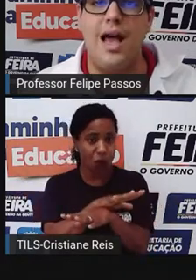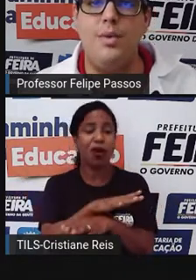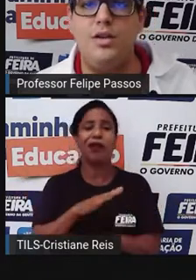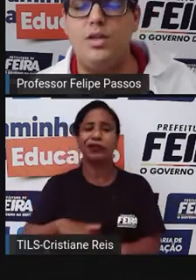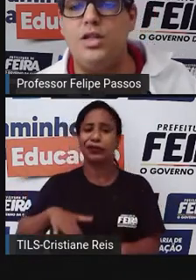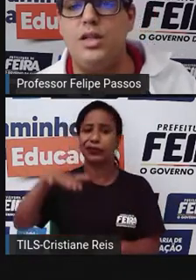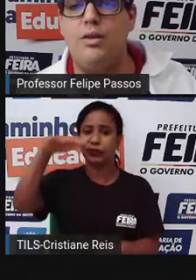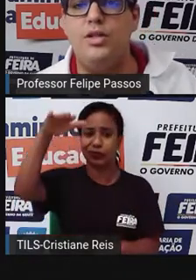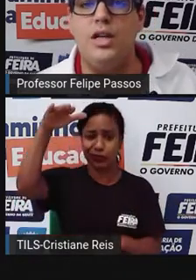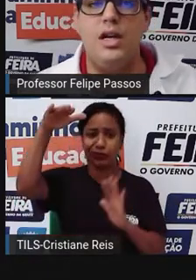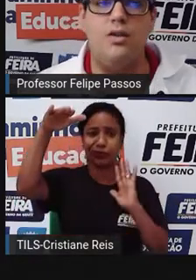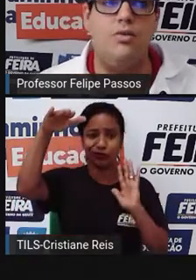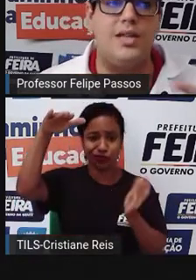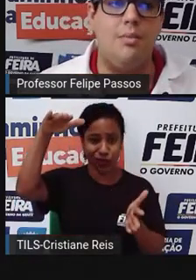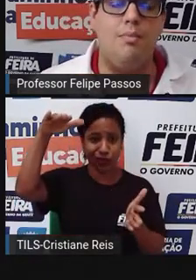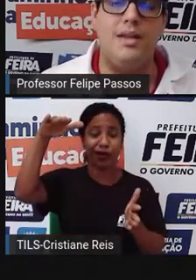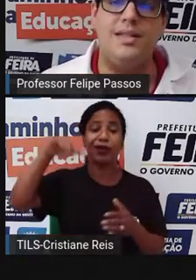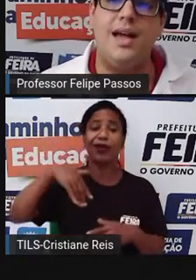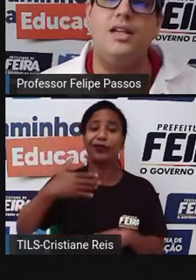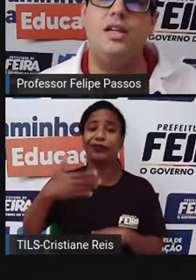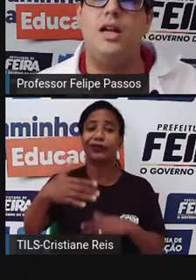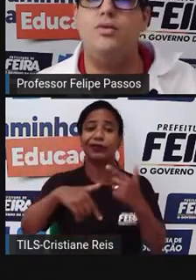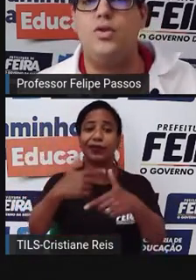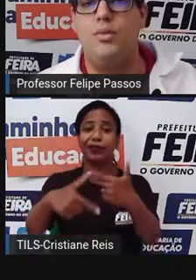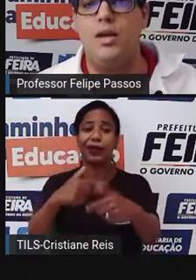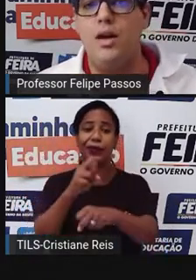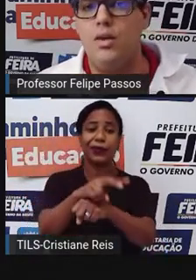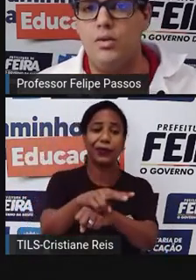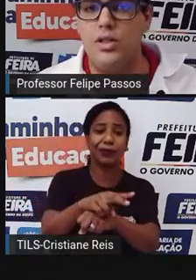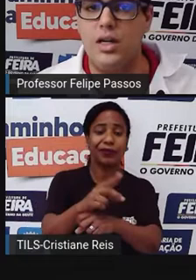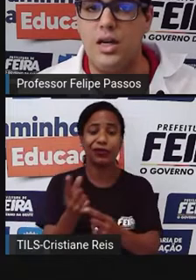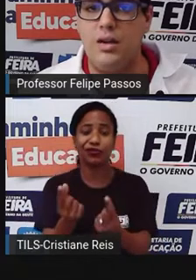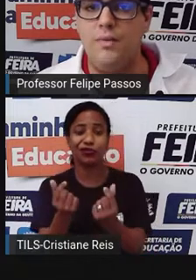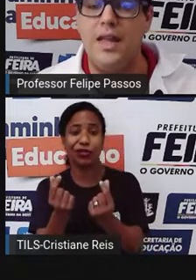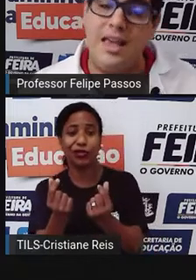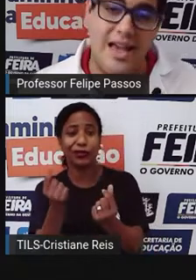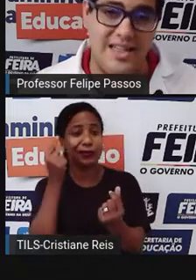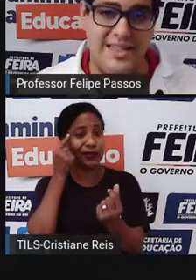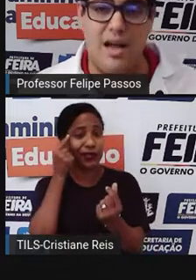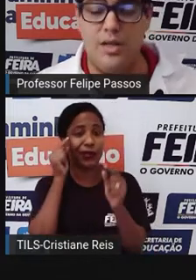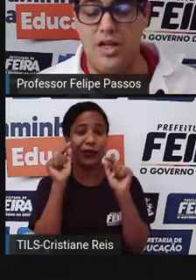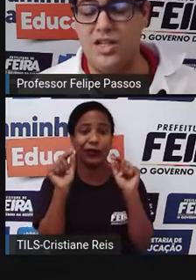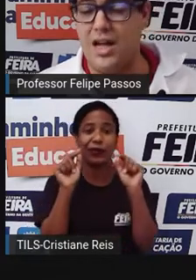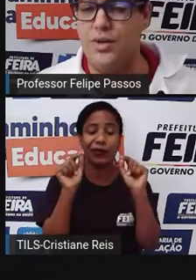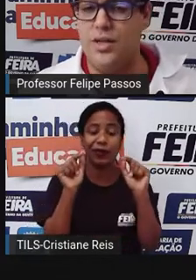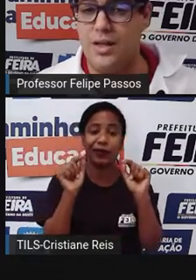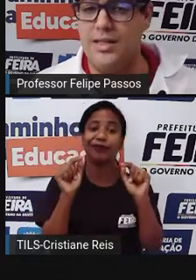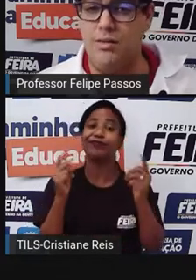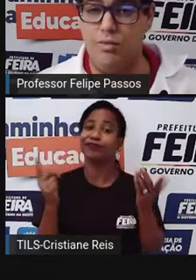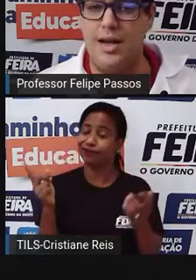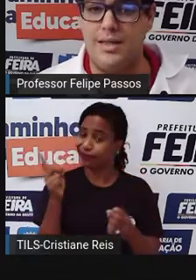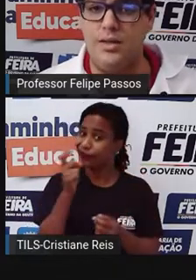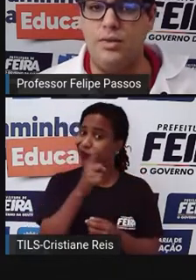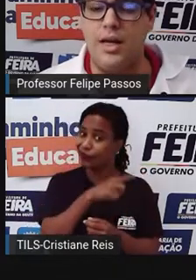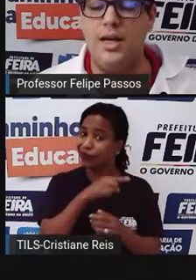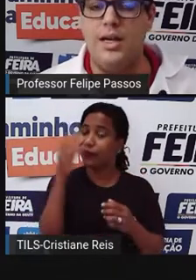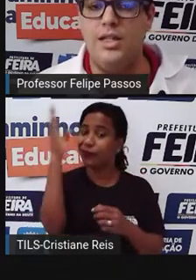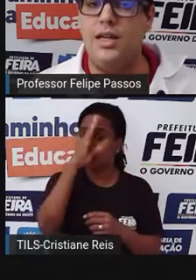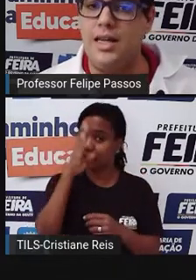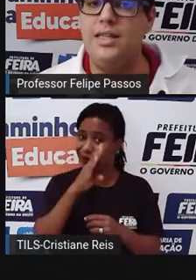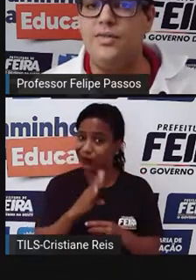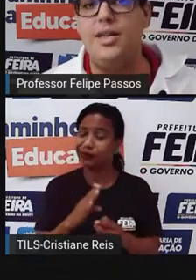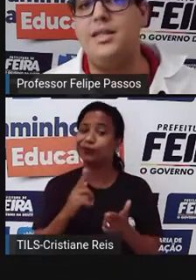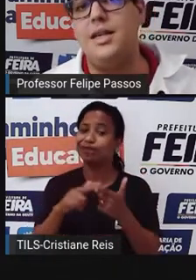não sabe administrar o dinheiro, não sabe pensar direito sobre o dinheiro. E a gente sabe que a gente está numa situação no Brasil Brasil, né?